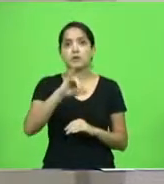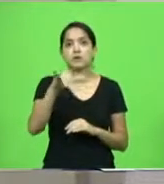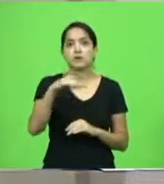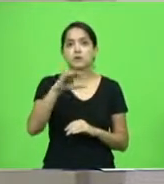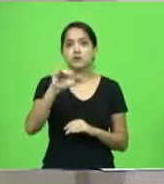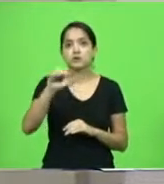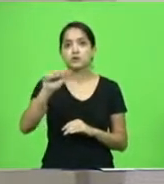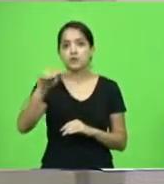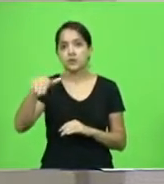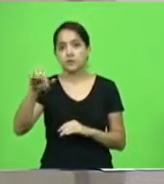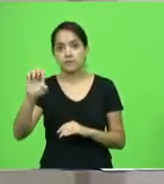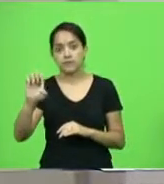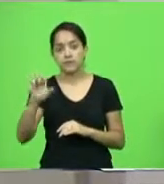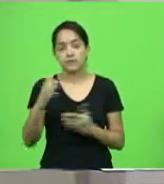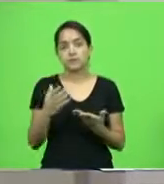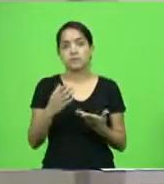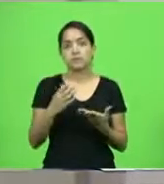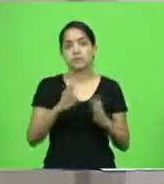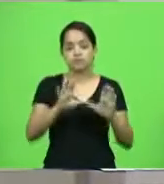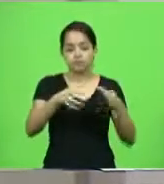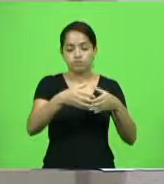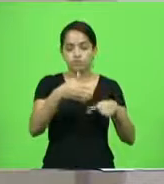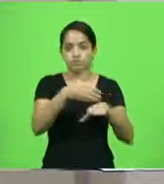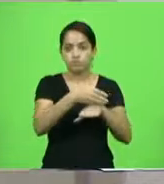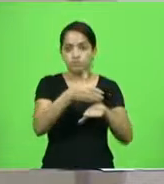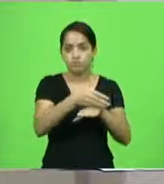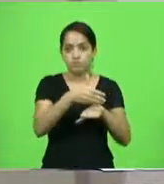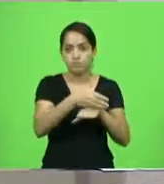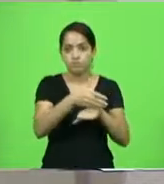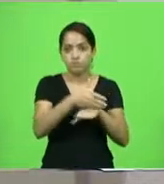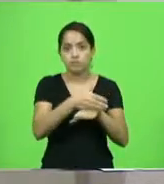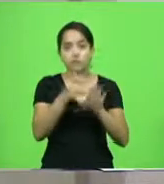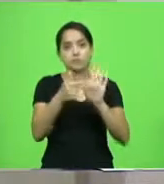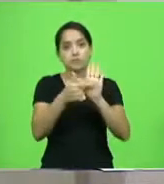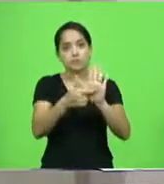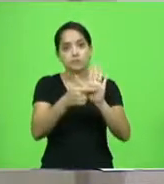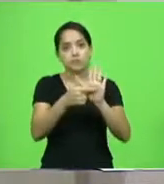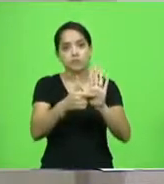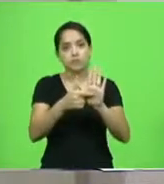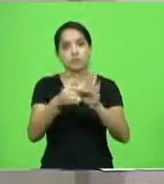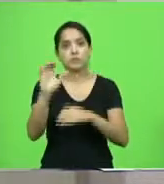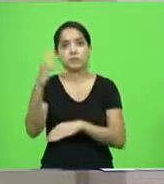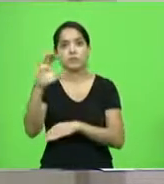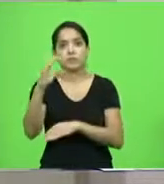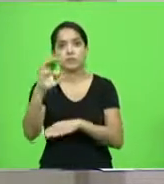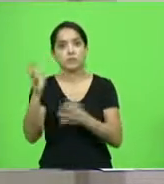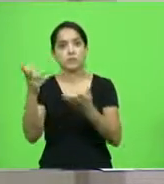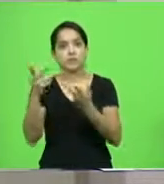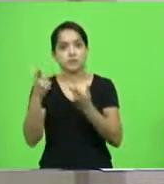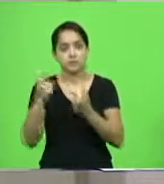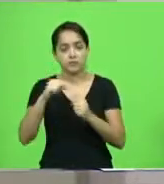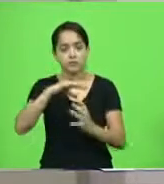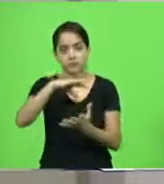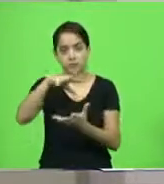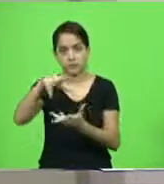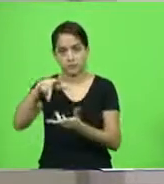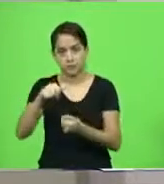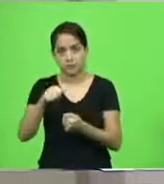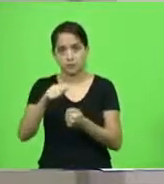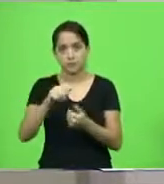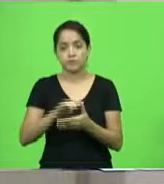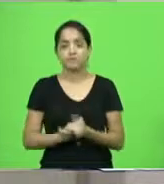Augusto Bertelli por integrarem o ranking que identificou os cientistas mais influentes do mundo, respectivamente.